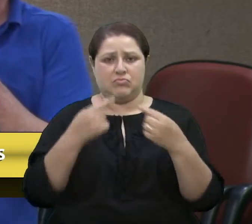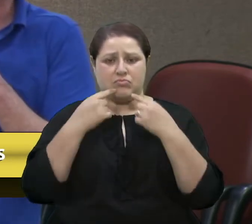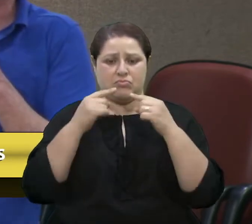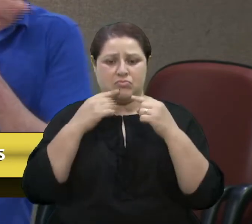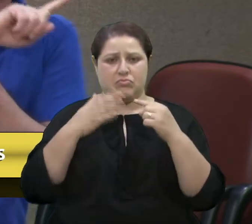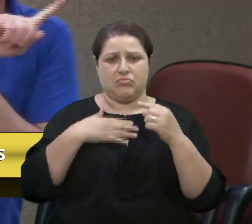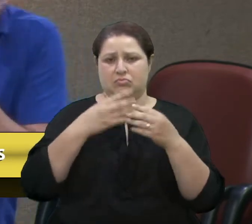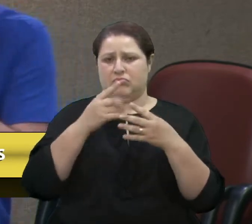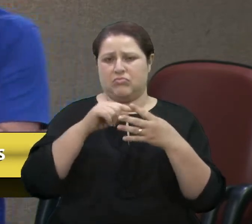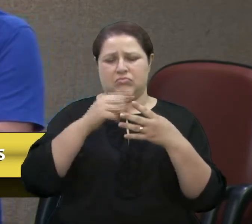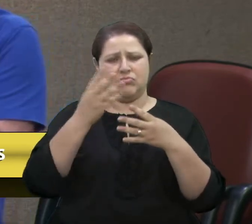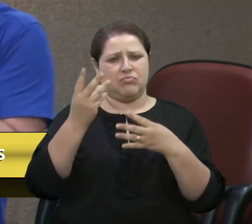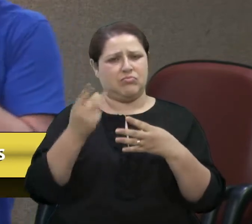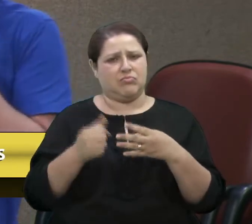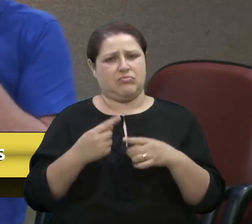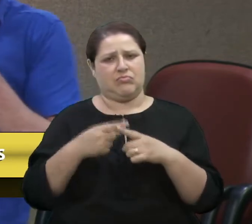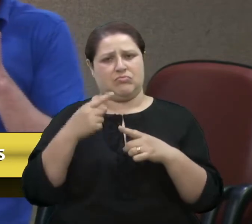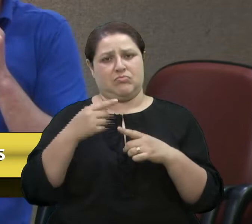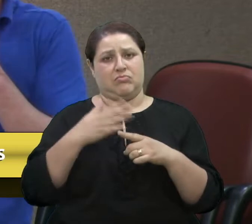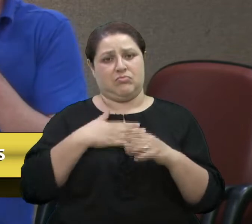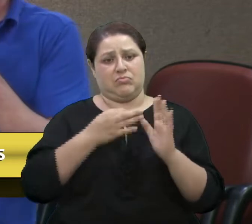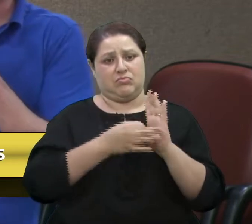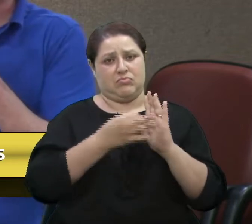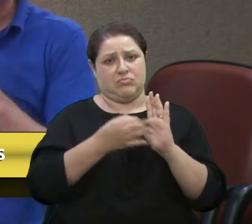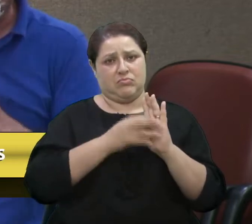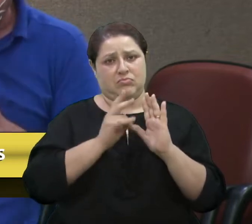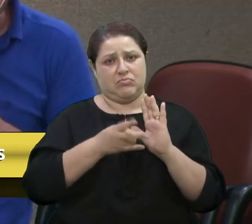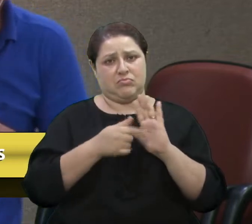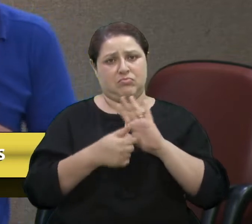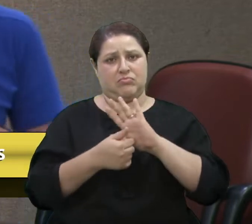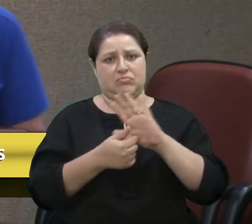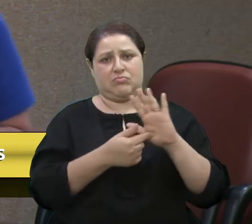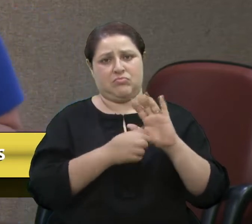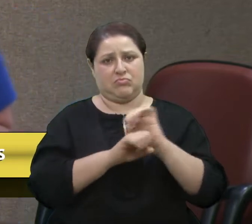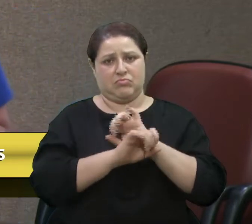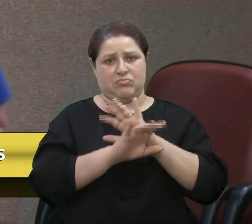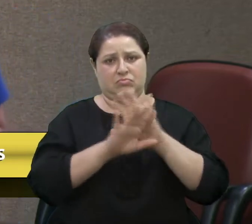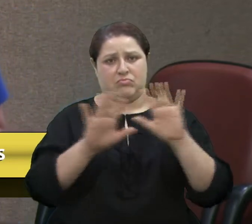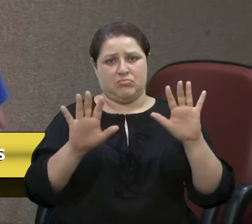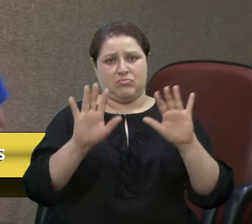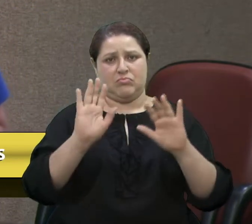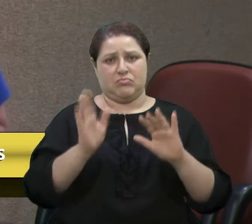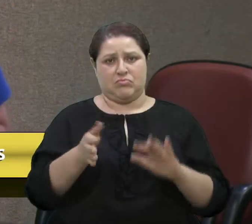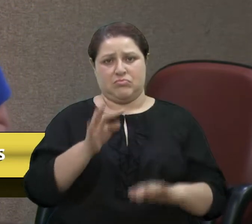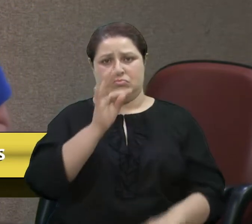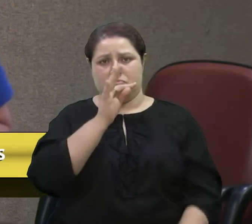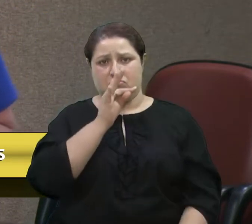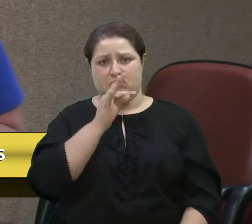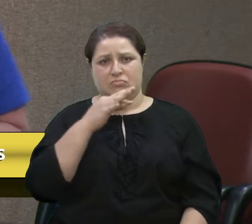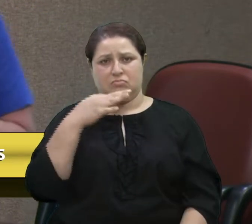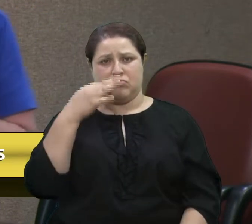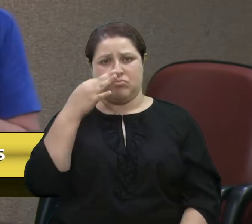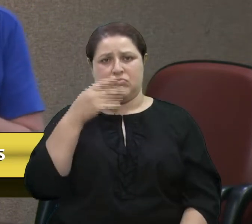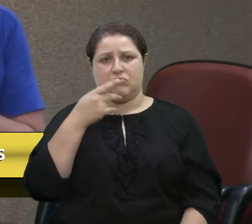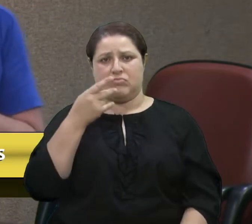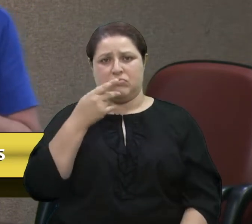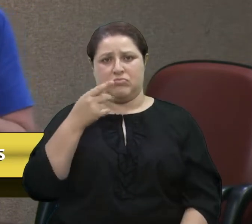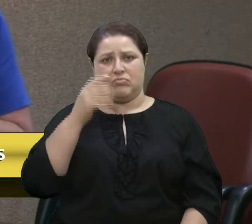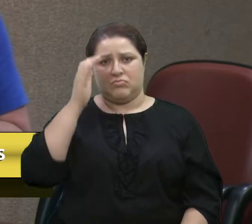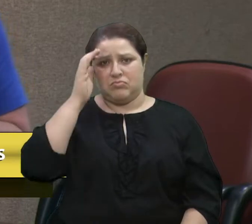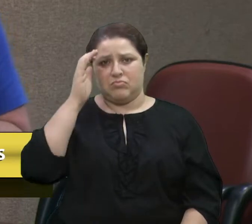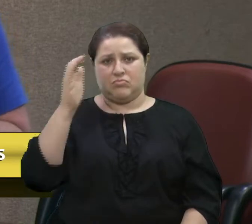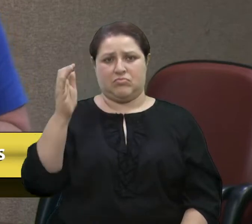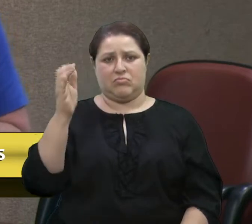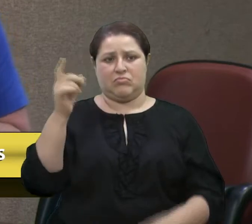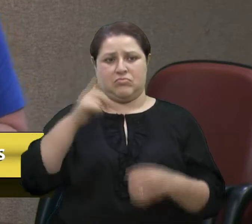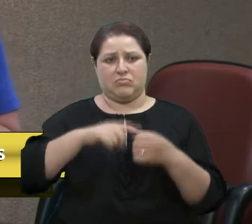posições estão sempre claras e cristalinas. A vereadora Tati falou, aqui eu tenho o maior respeito, e volto